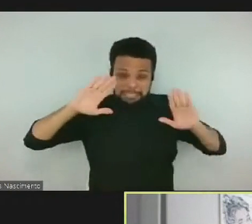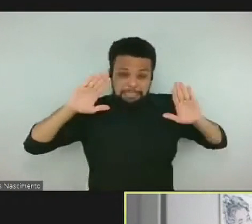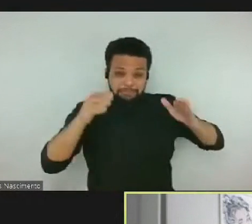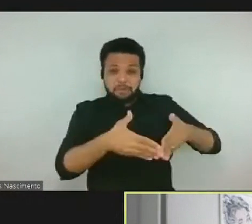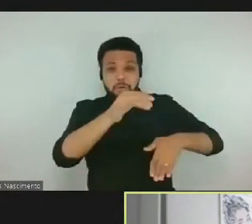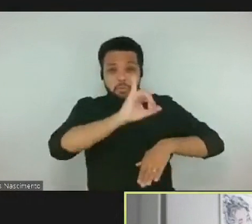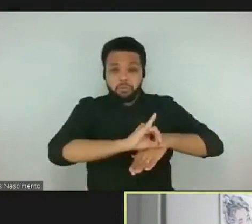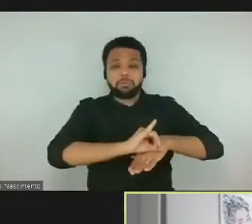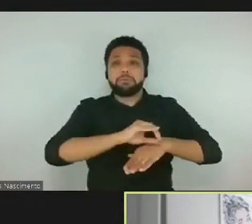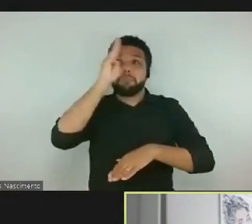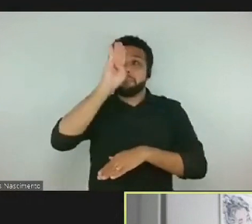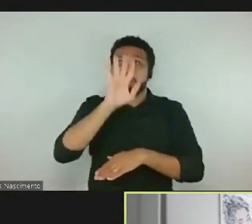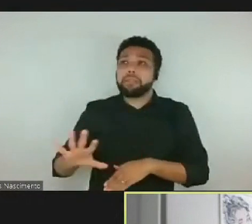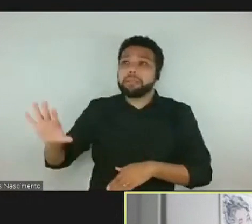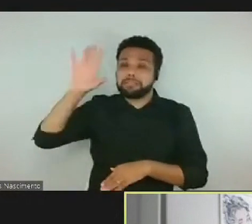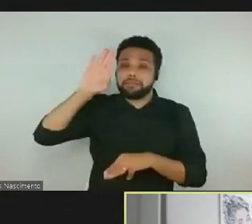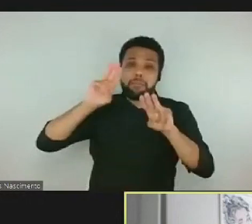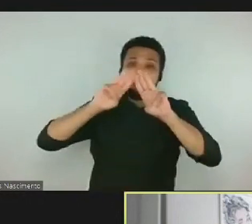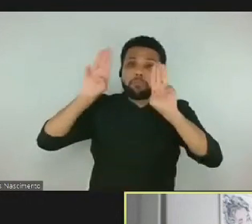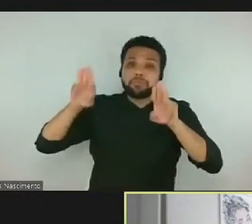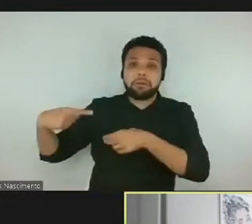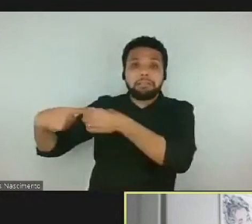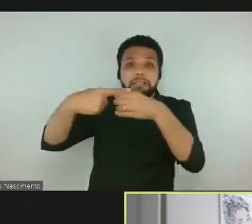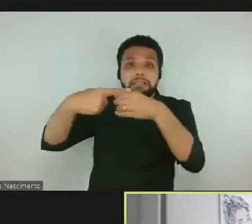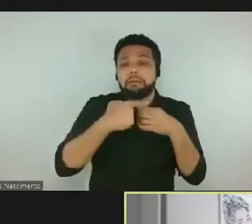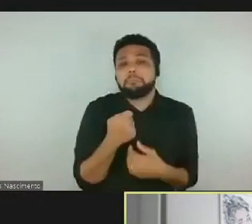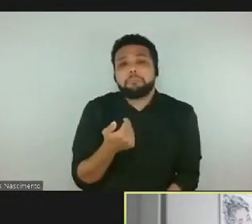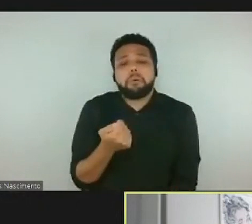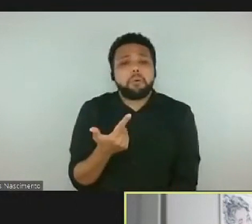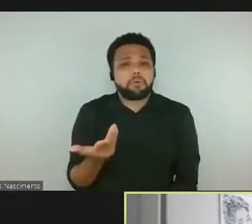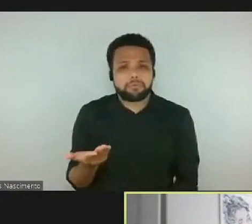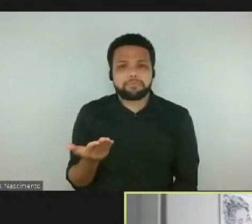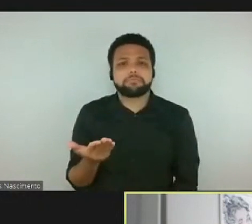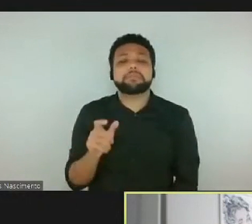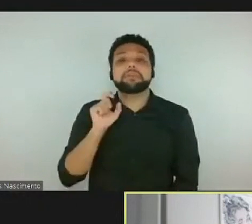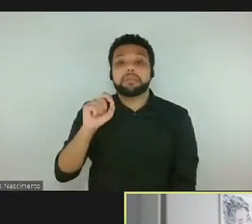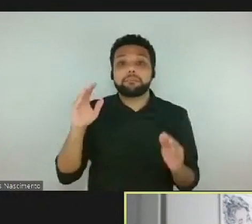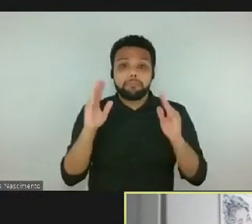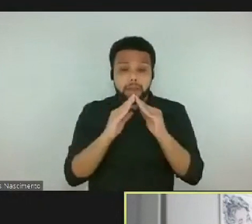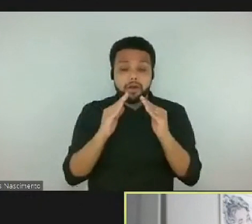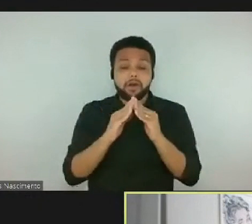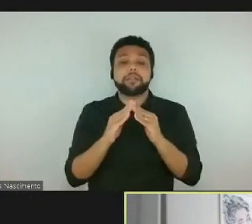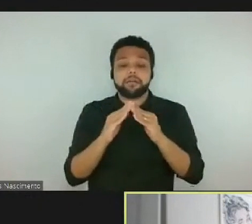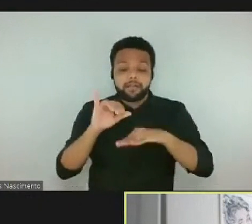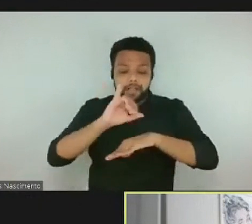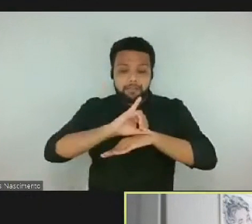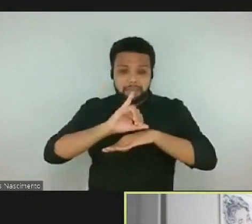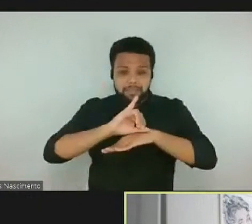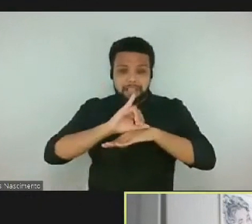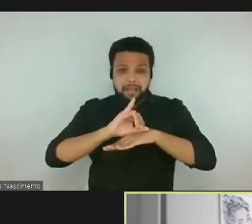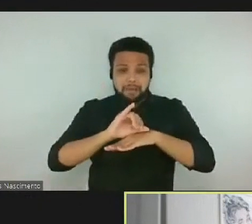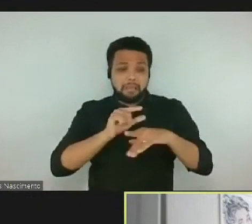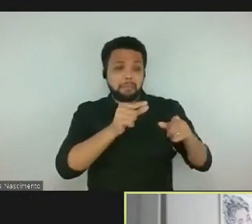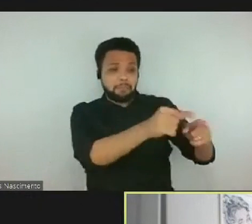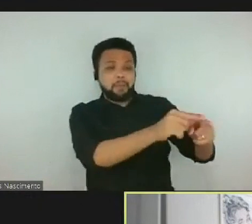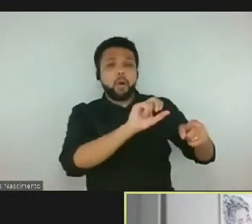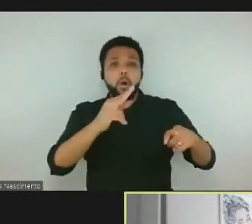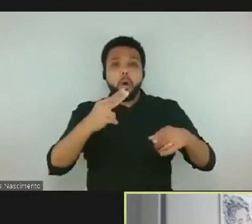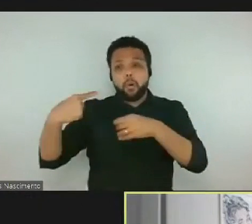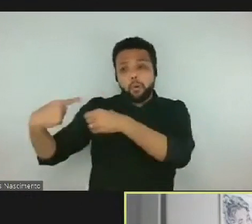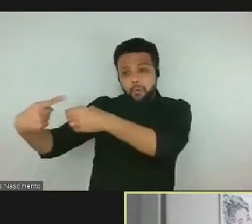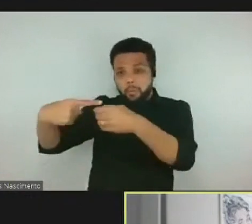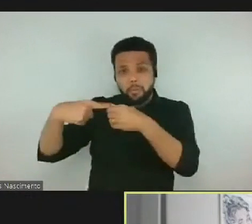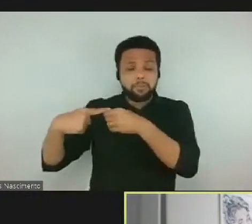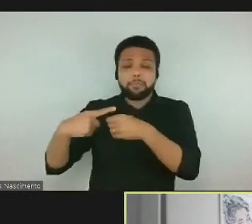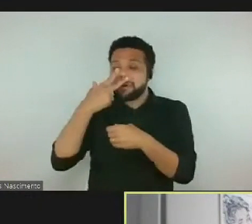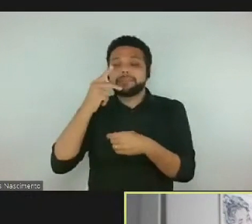no Brasil, muitos museus no interior, são poucos. Então, quem mora fora das capitais fica sem acesso às exposições,